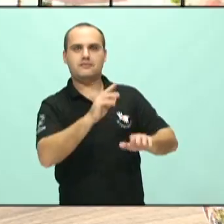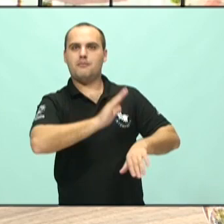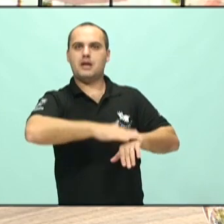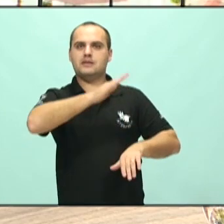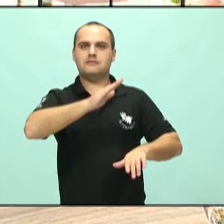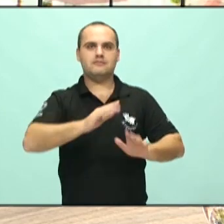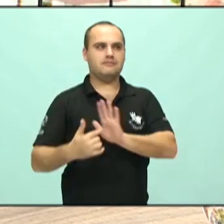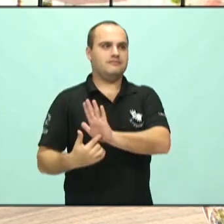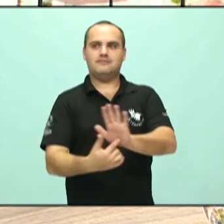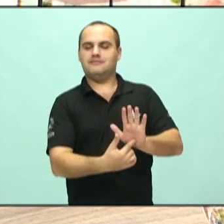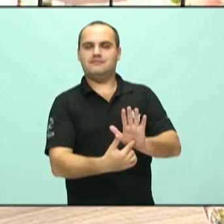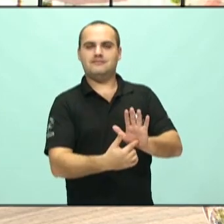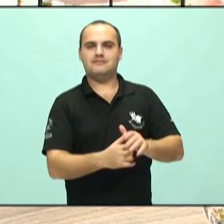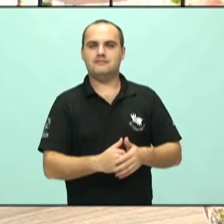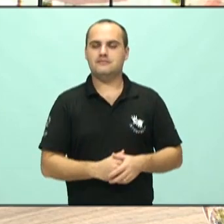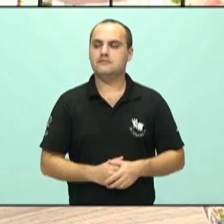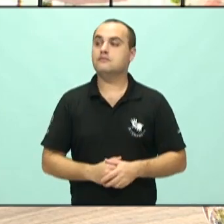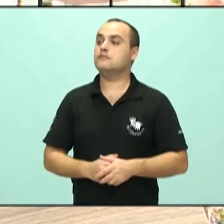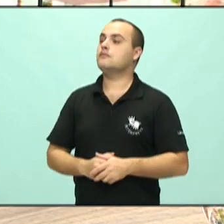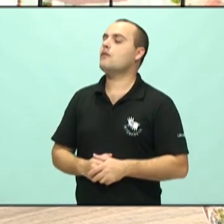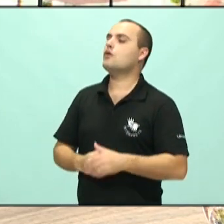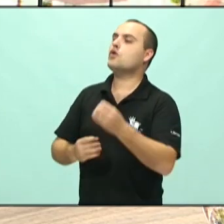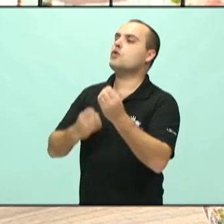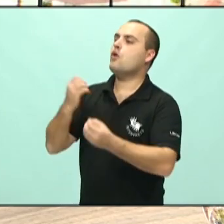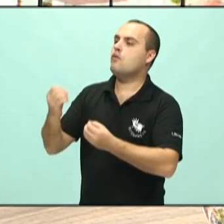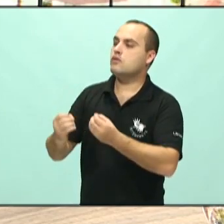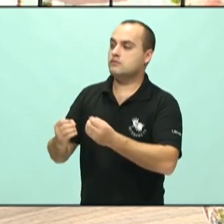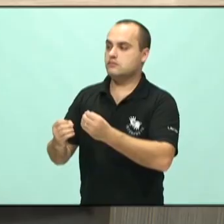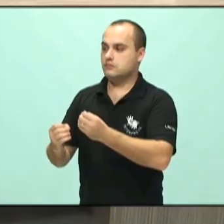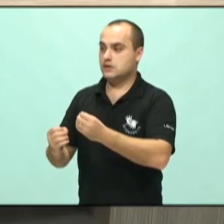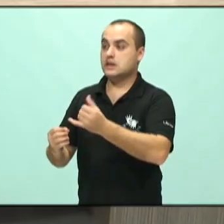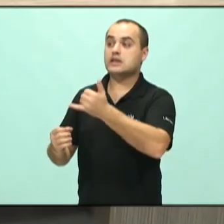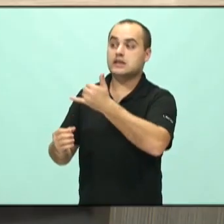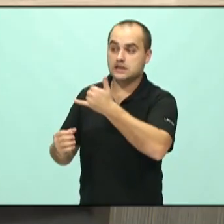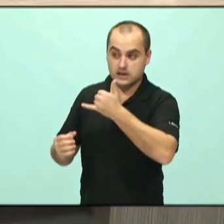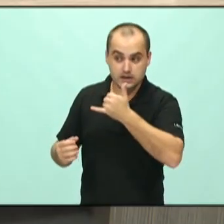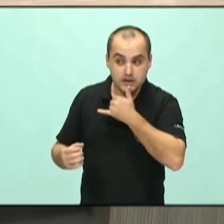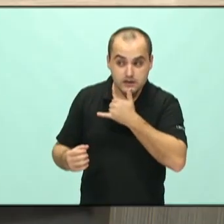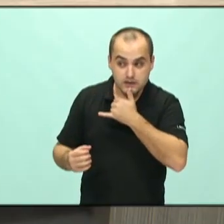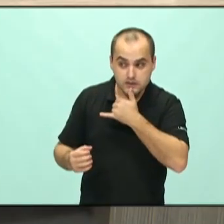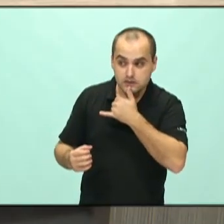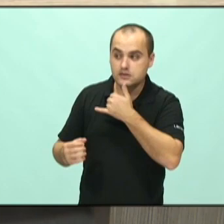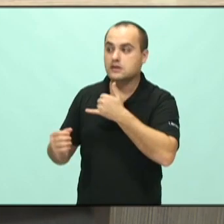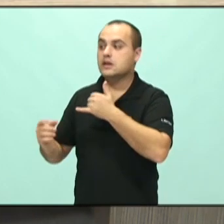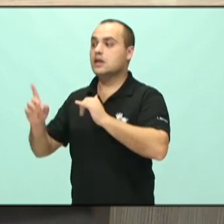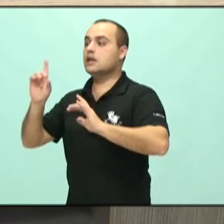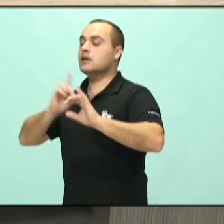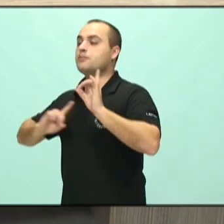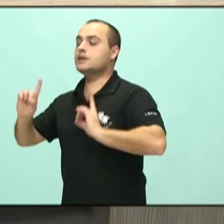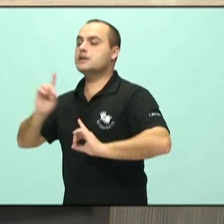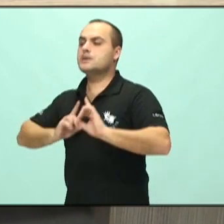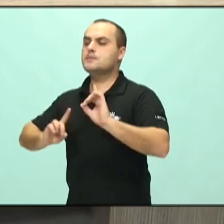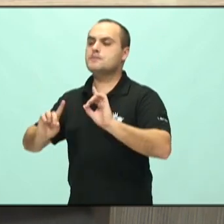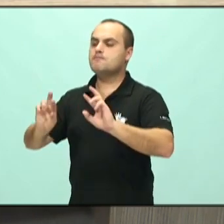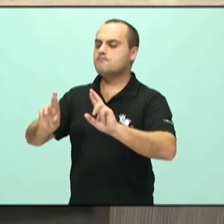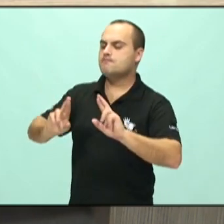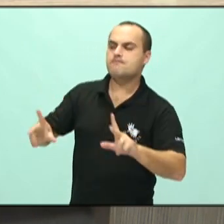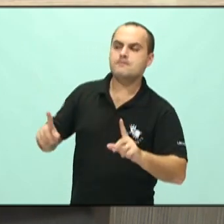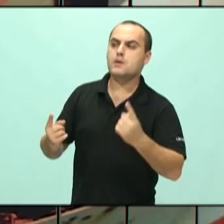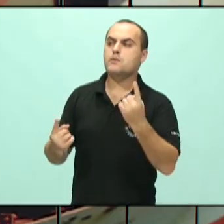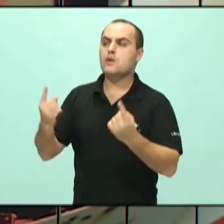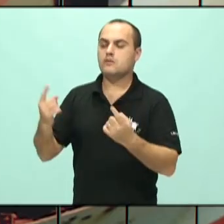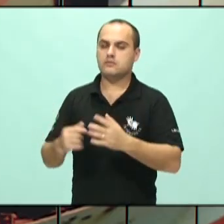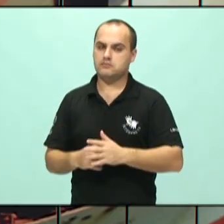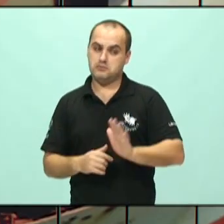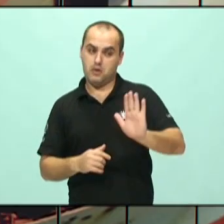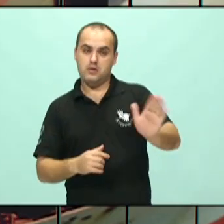depressão com outras tristezas que são saudáveis? Sim, sim. A gente fala que sentimento não